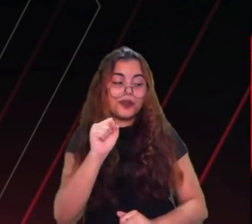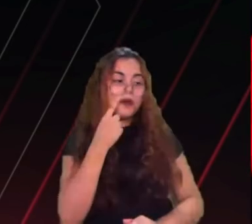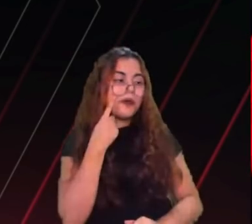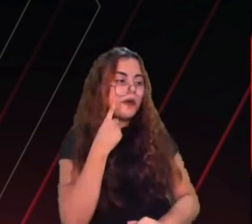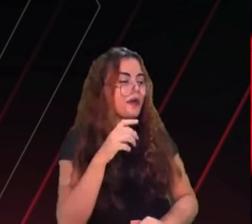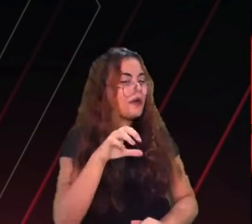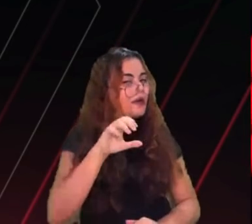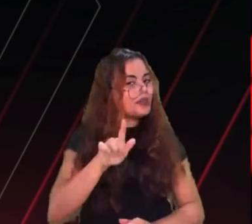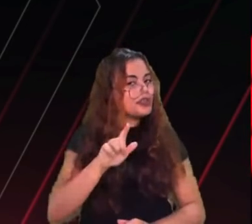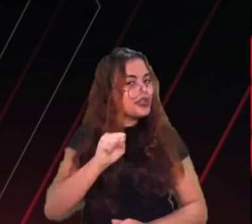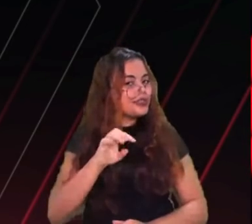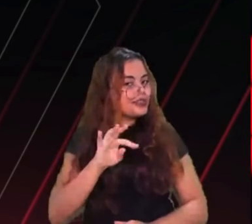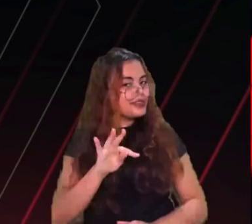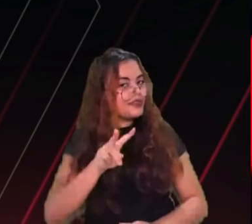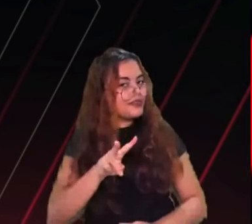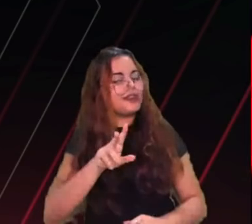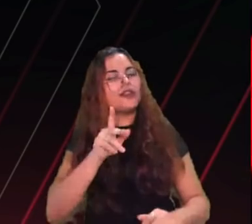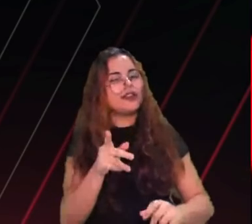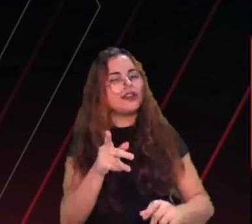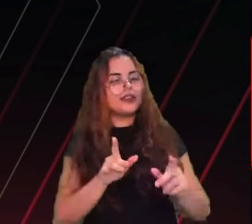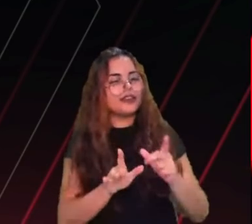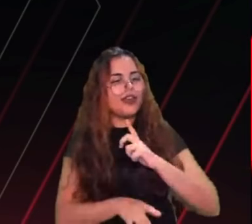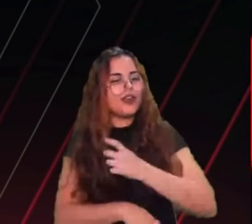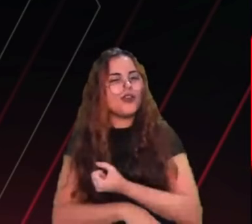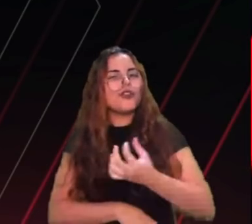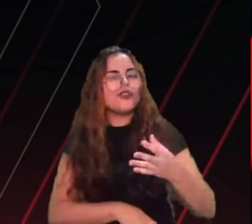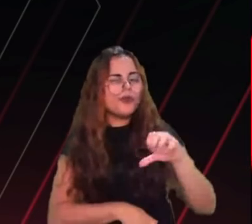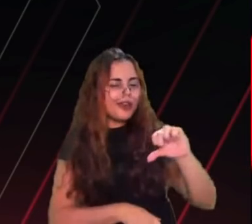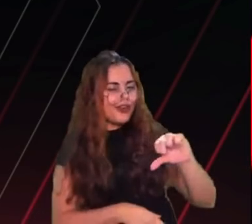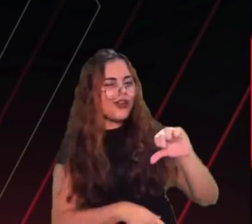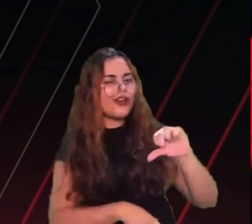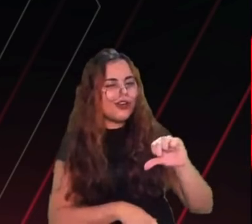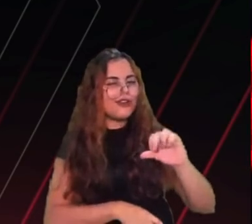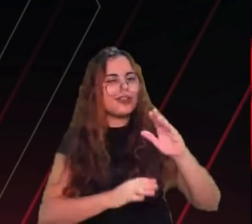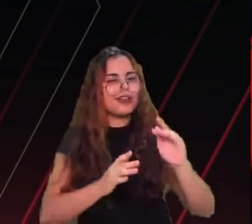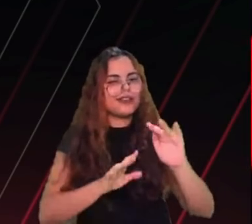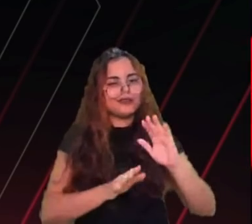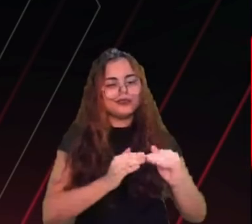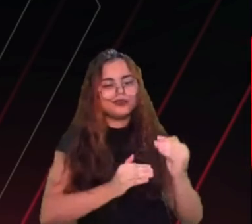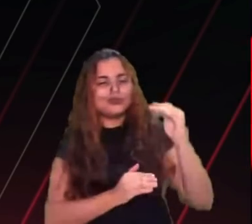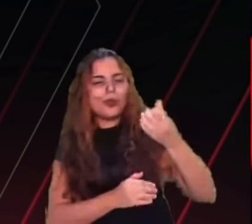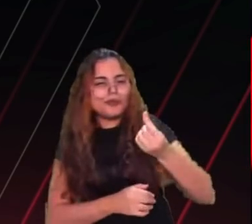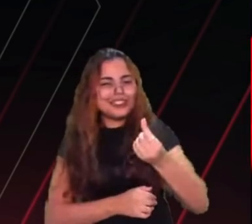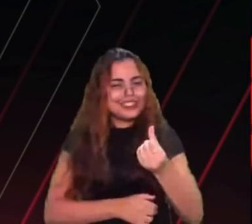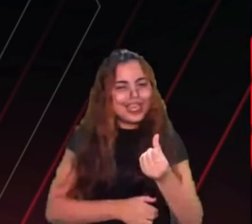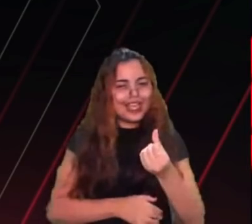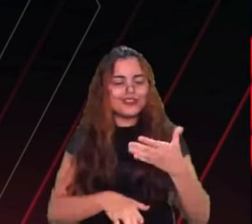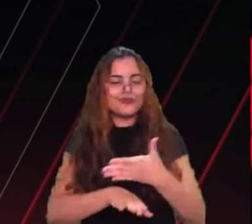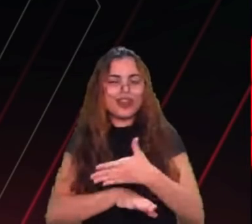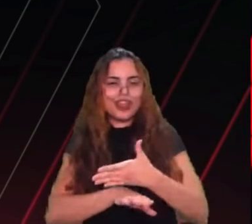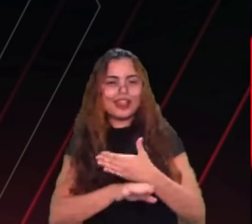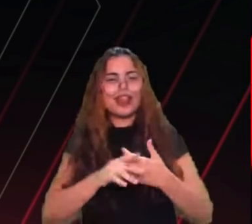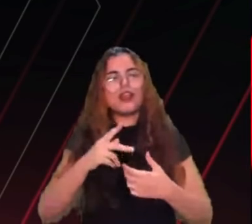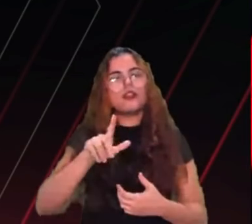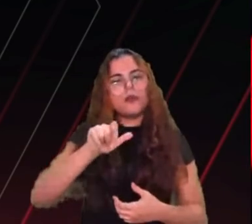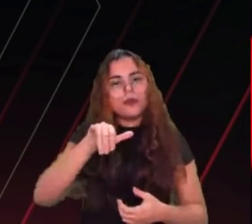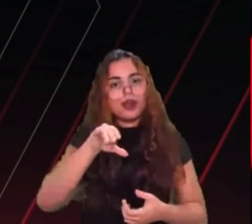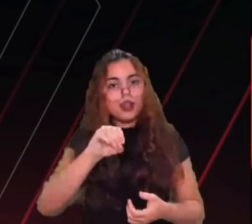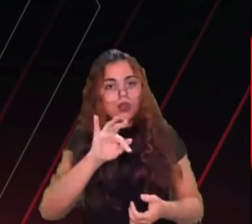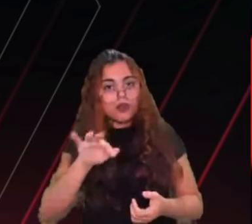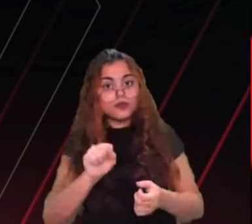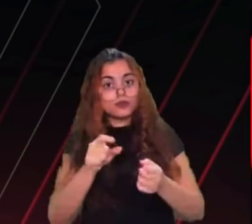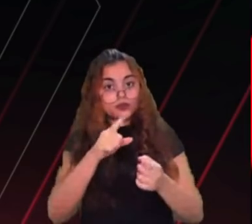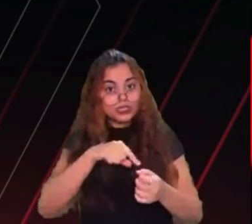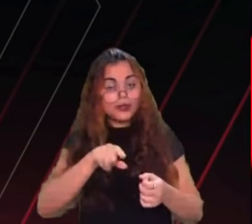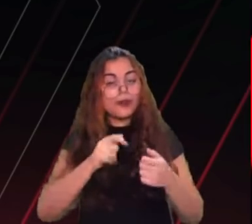falou que o 9 garante o top 6 ali pra entrar nos playoffs. Então vocês precisam de mais 6 vitórias. Você garante, você olha no